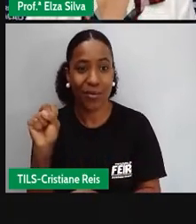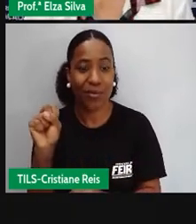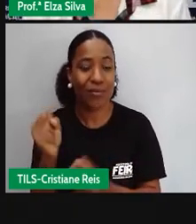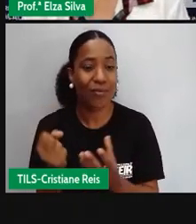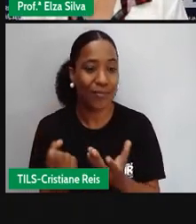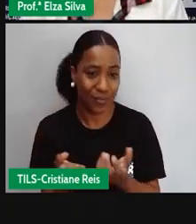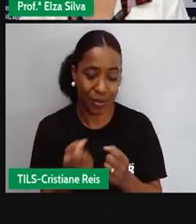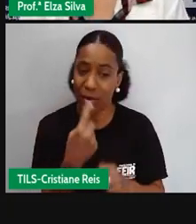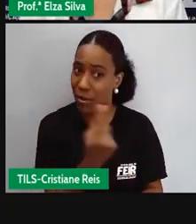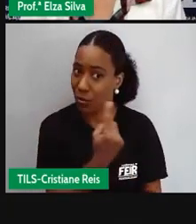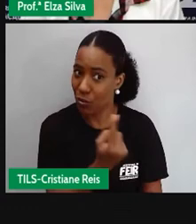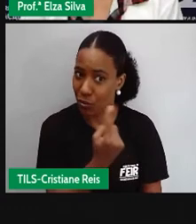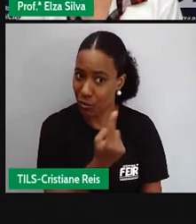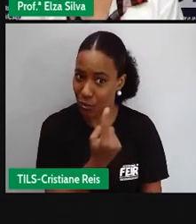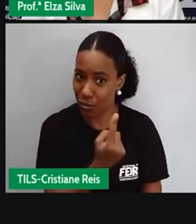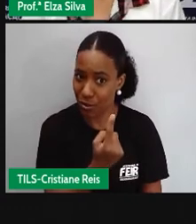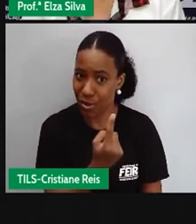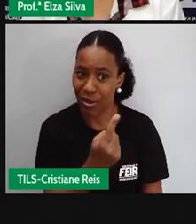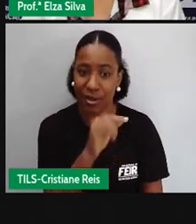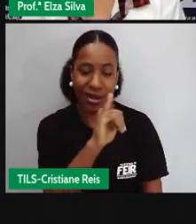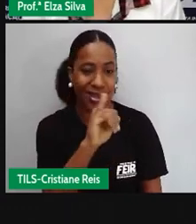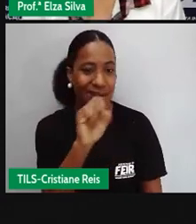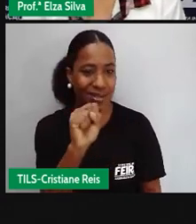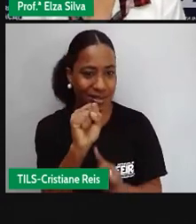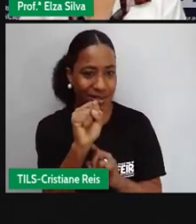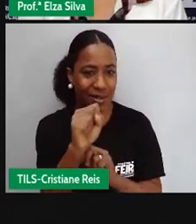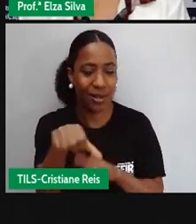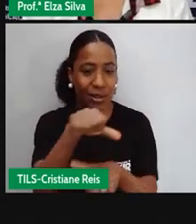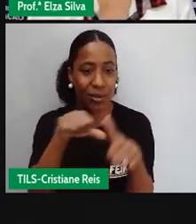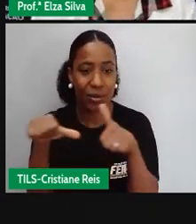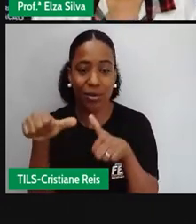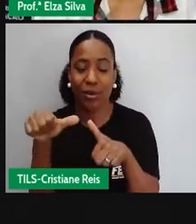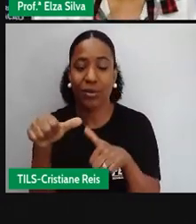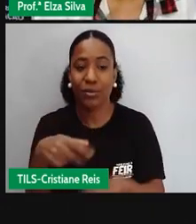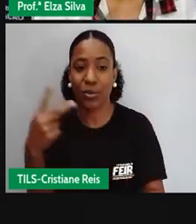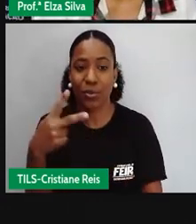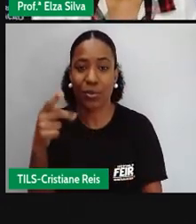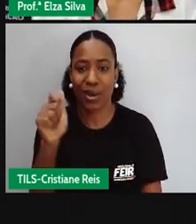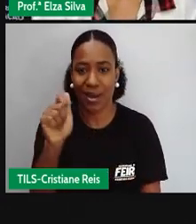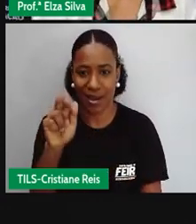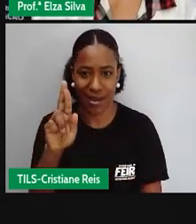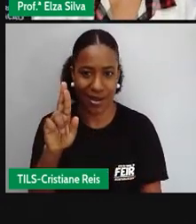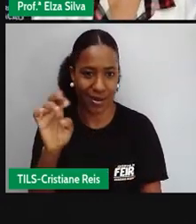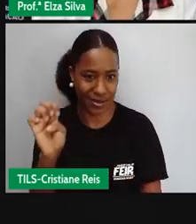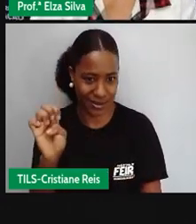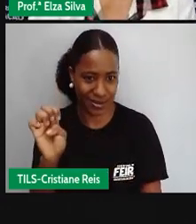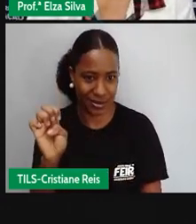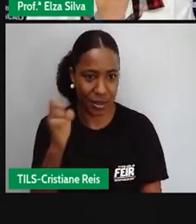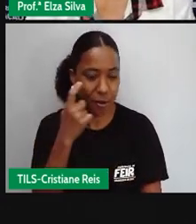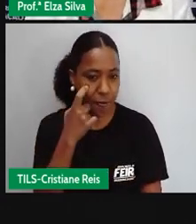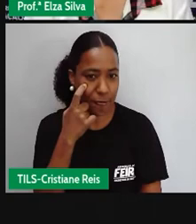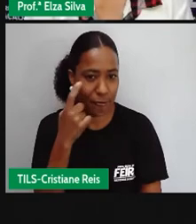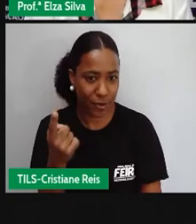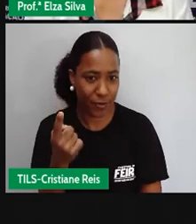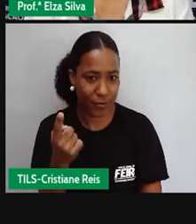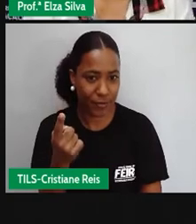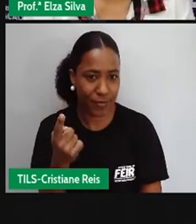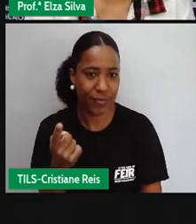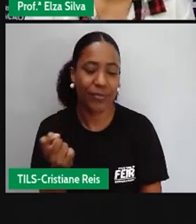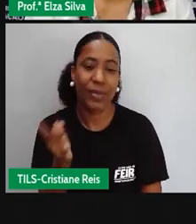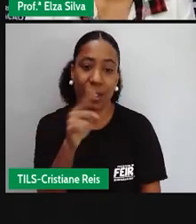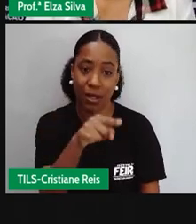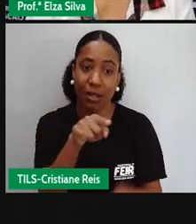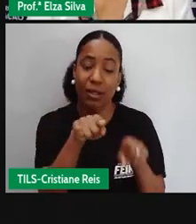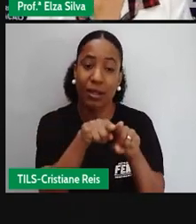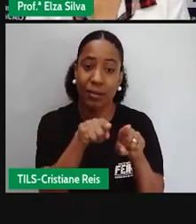No segundo exemplo, how much are? No primeiro exemplo, popcorn bag, está no